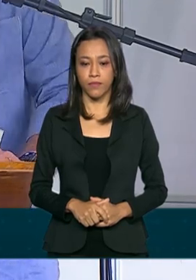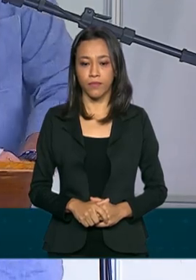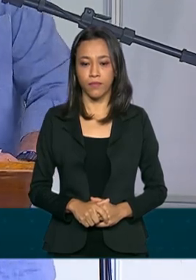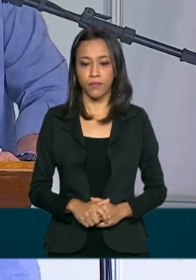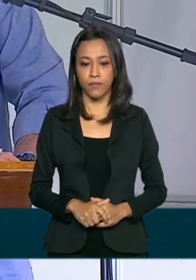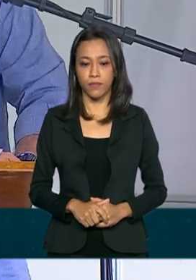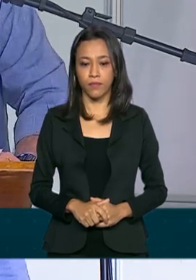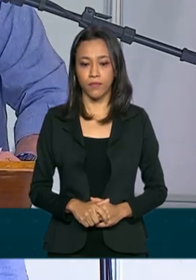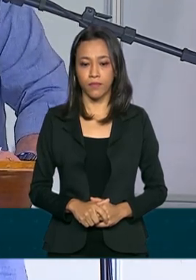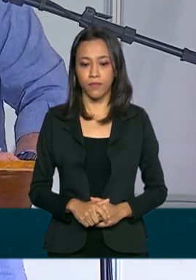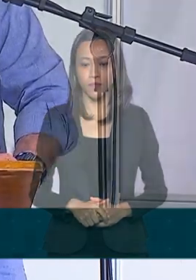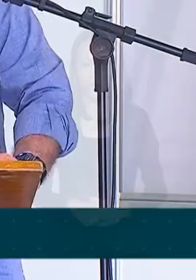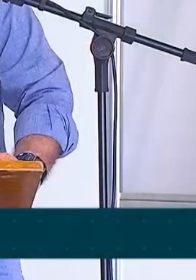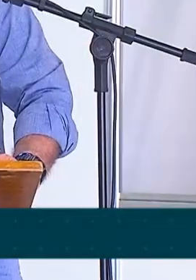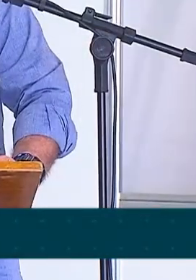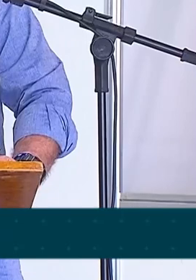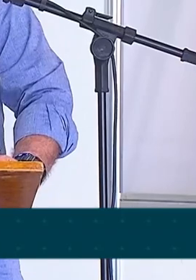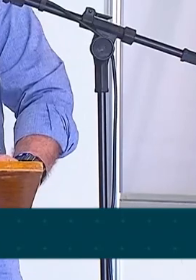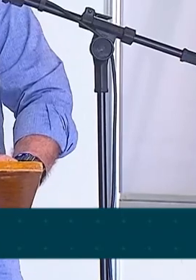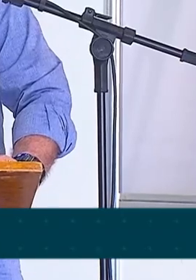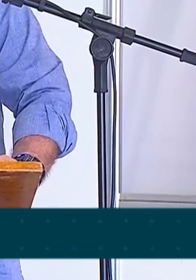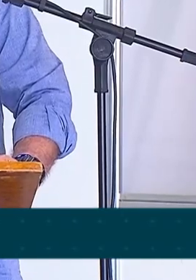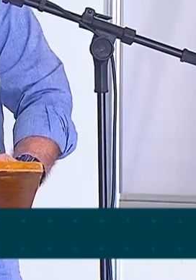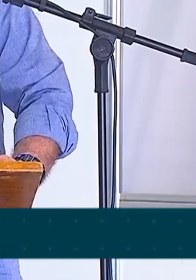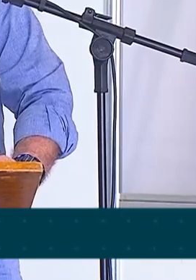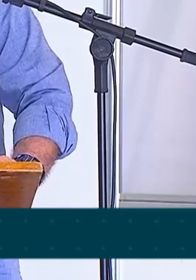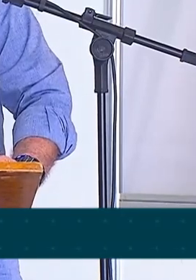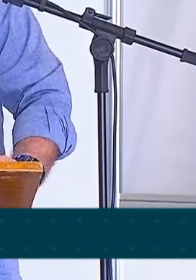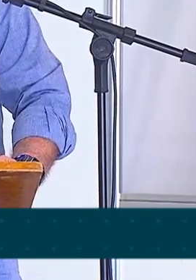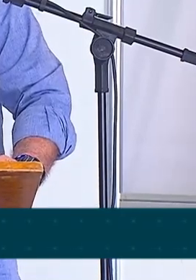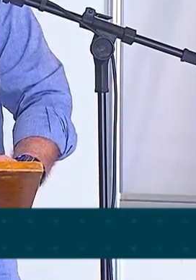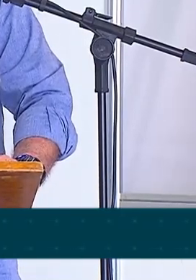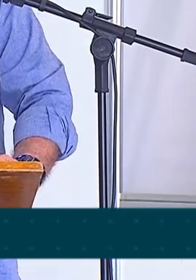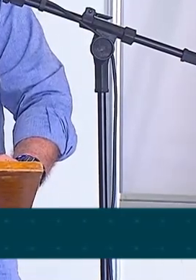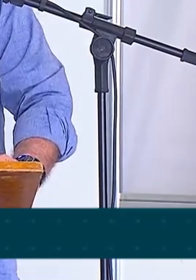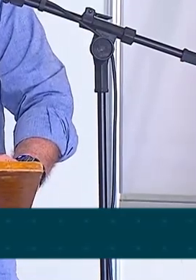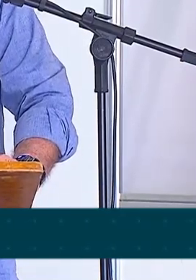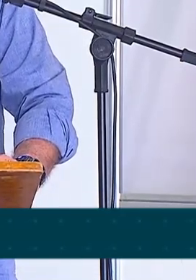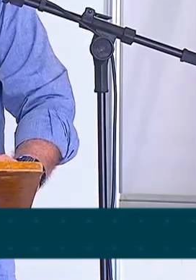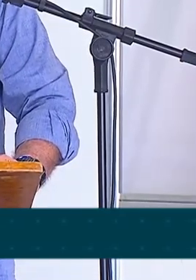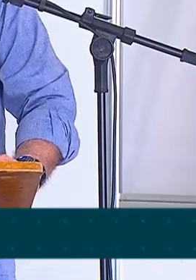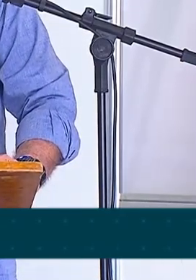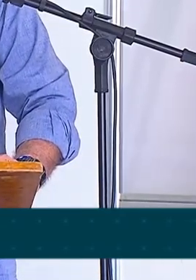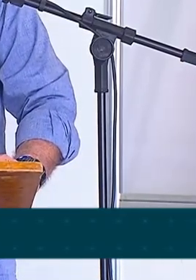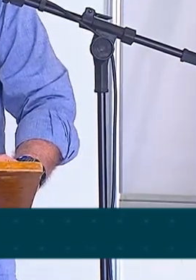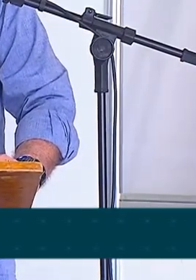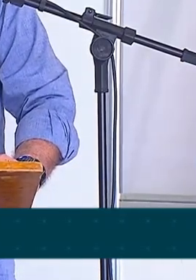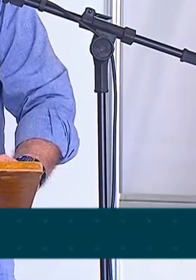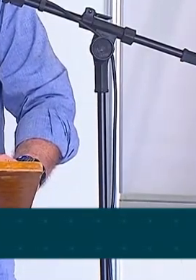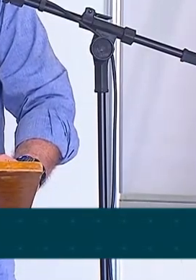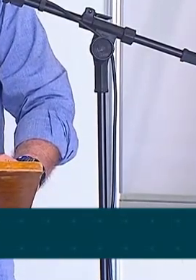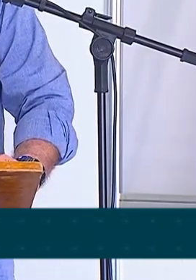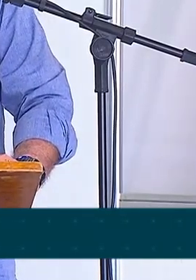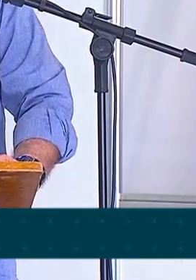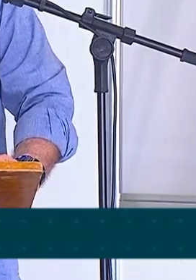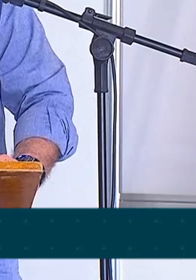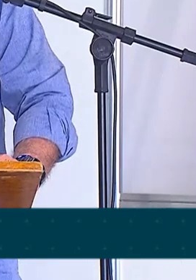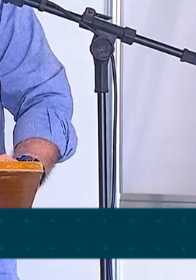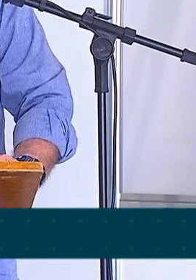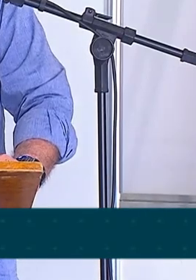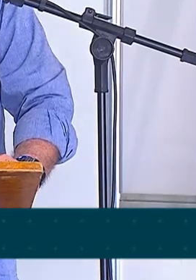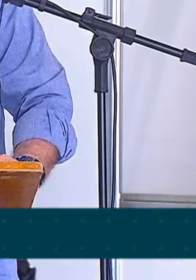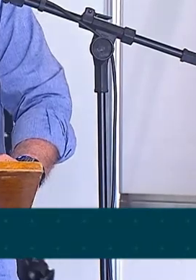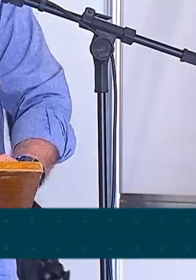Questões que têm a ver com a saúde e com o bem-estar do cidadão. Então, gente espera que essa questão do vírus, se Deus quiser,